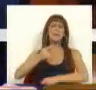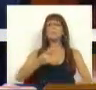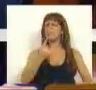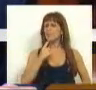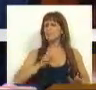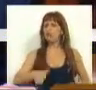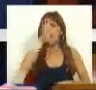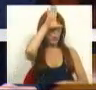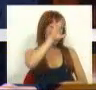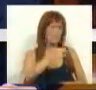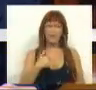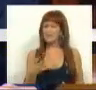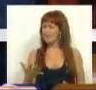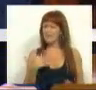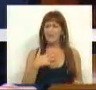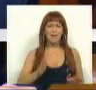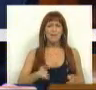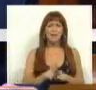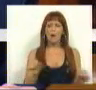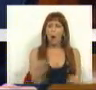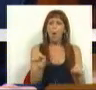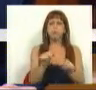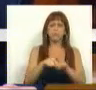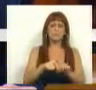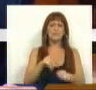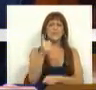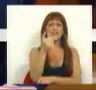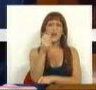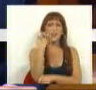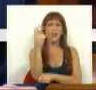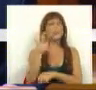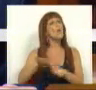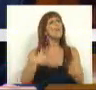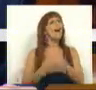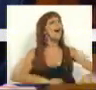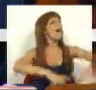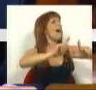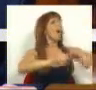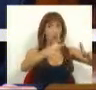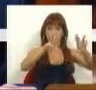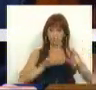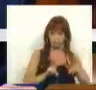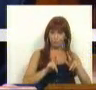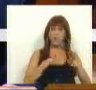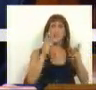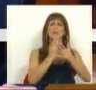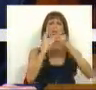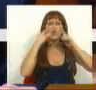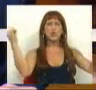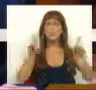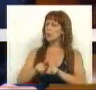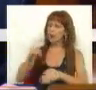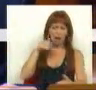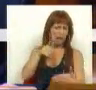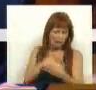se percebeu que o Governo não precisa de implodir a 5 de Outubro para fazer progredir ou regredir a escola pública e